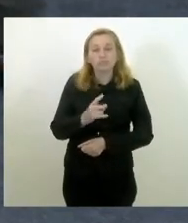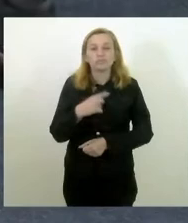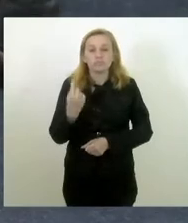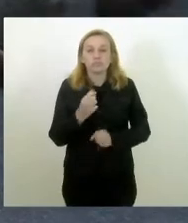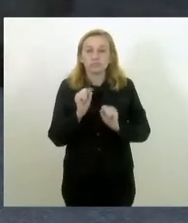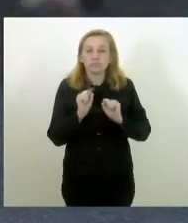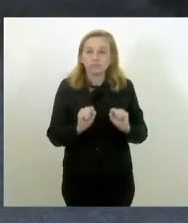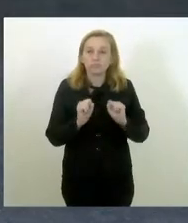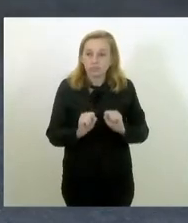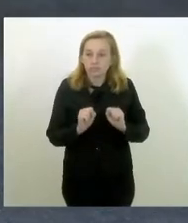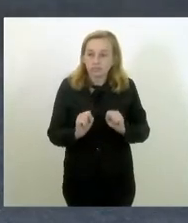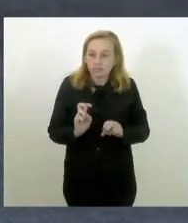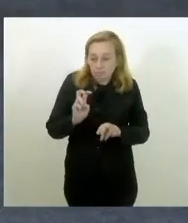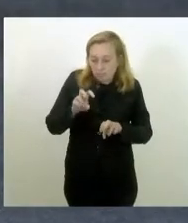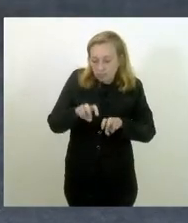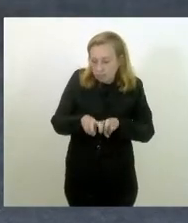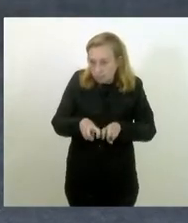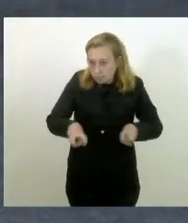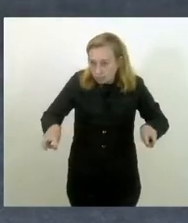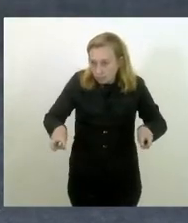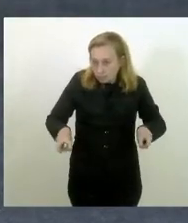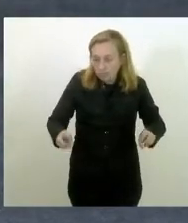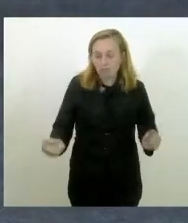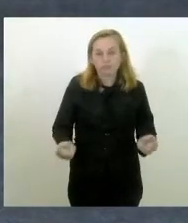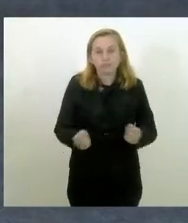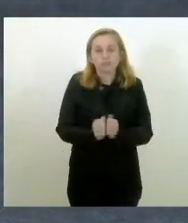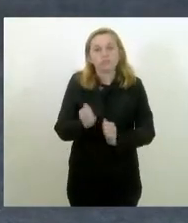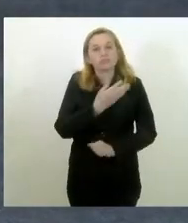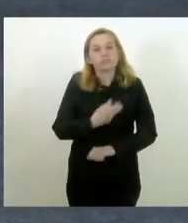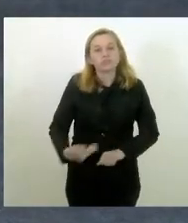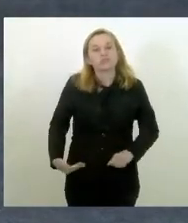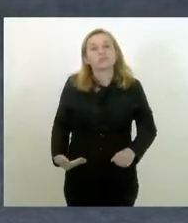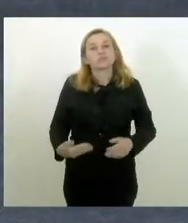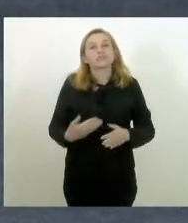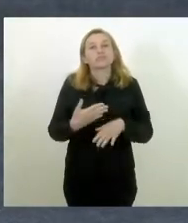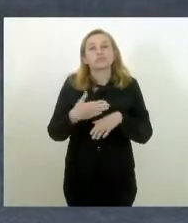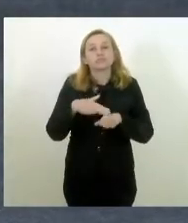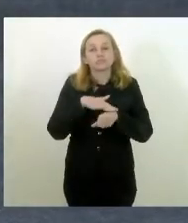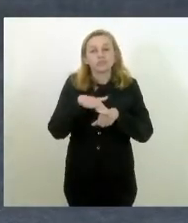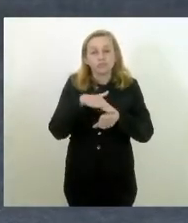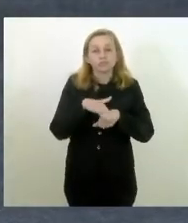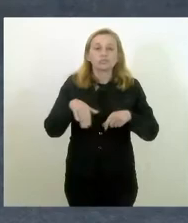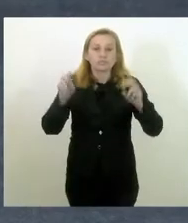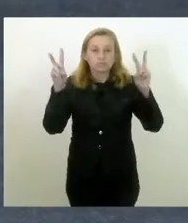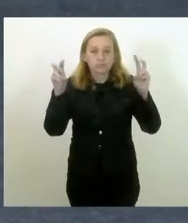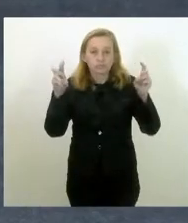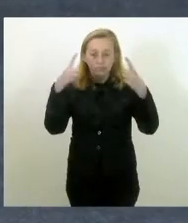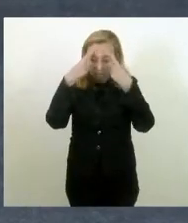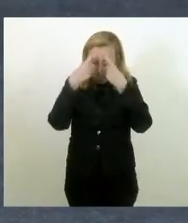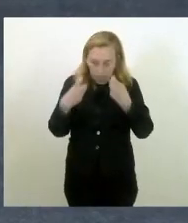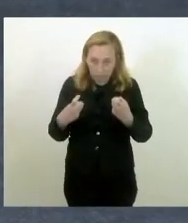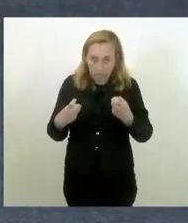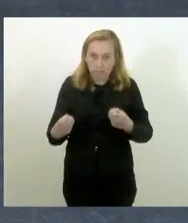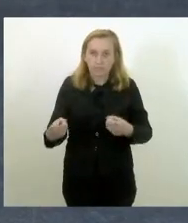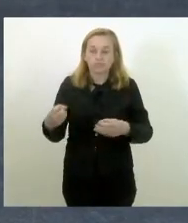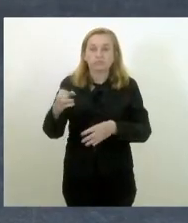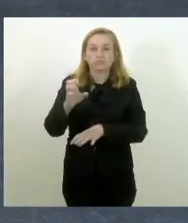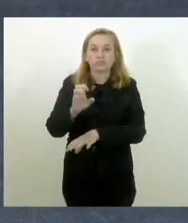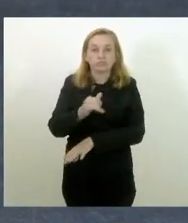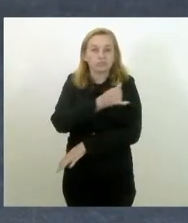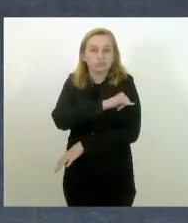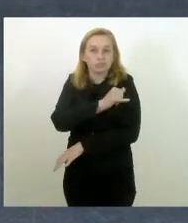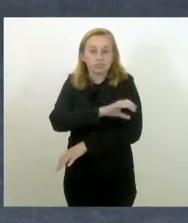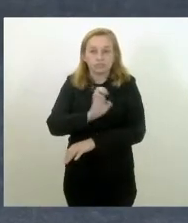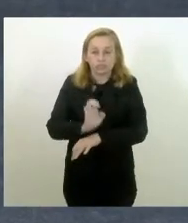sentar com o governador para tratar da questão da violência no Rio de Janeiro em relação às